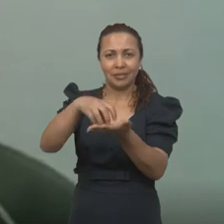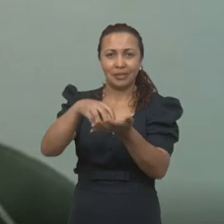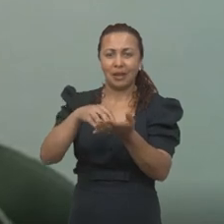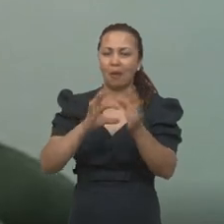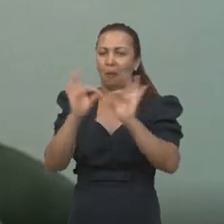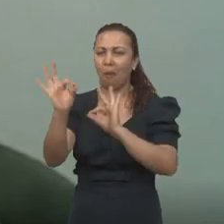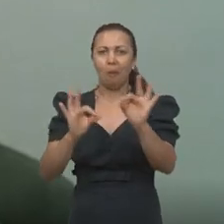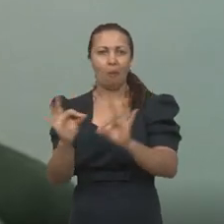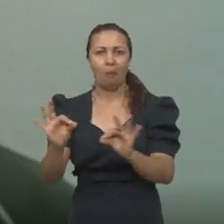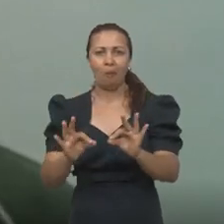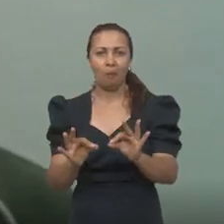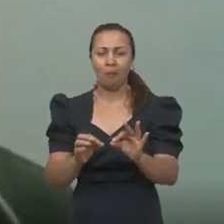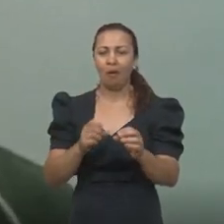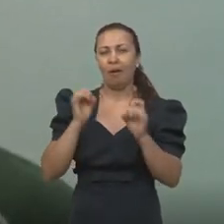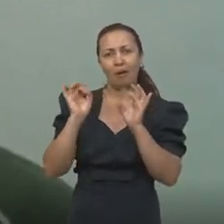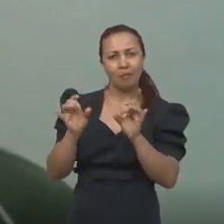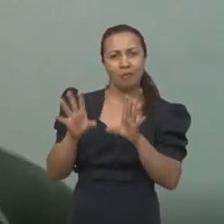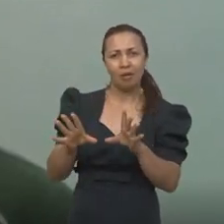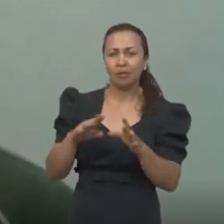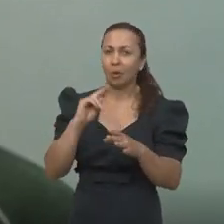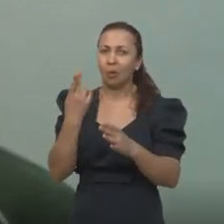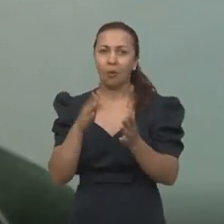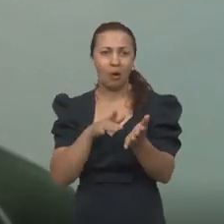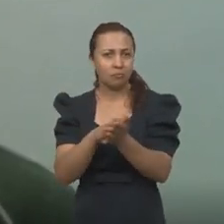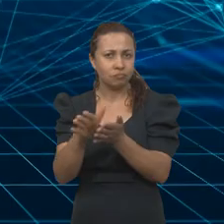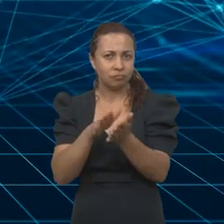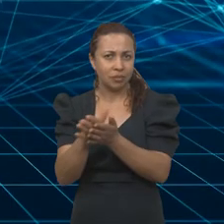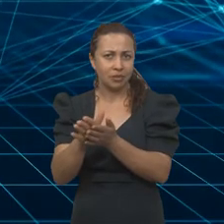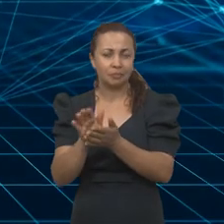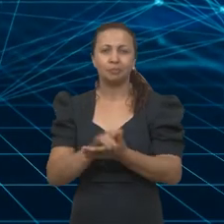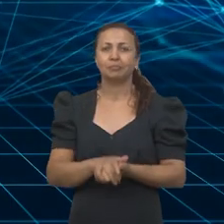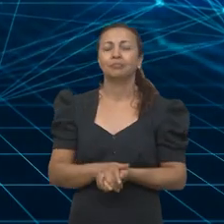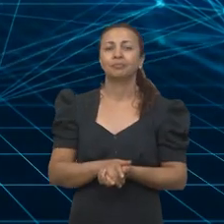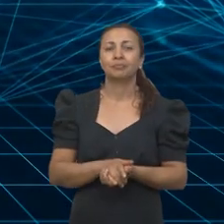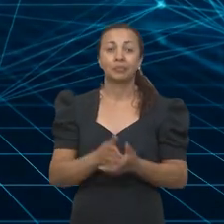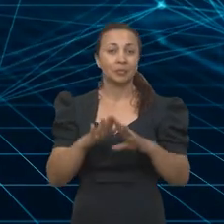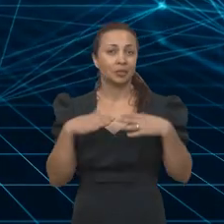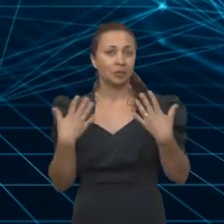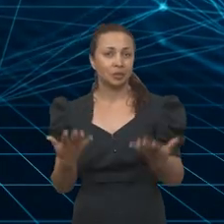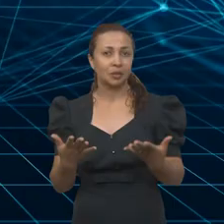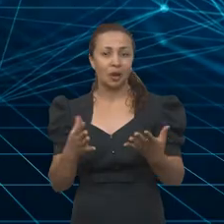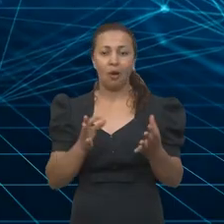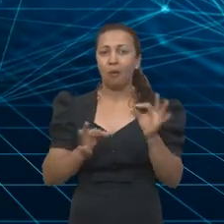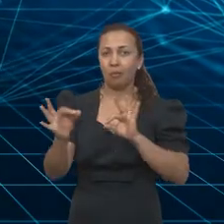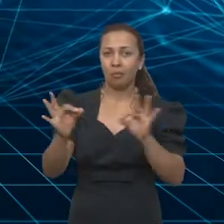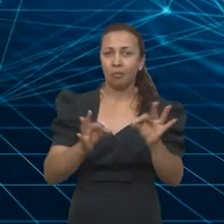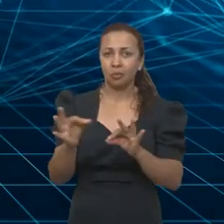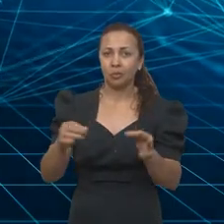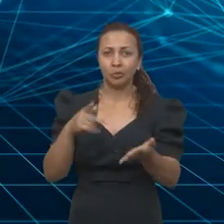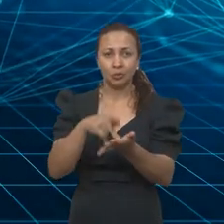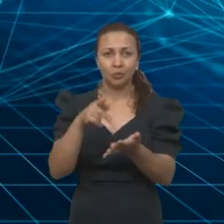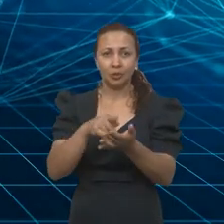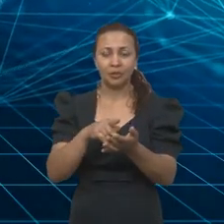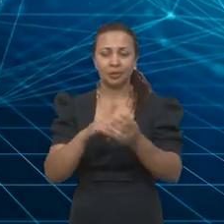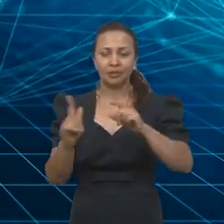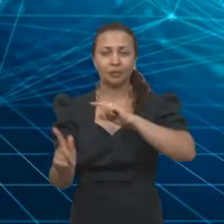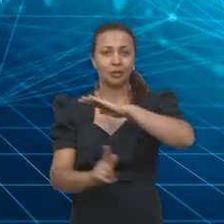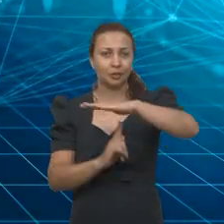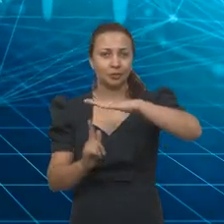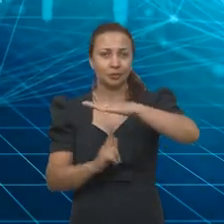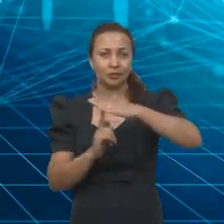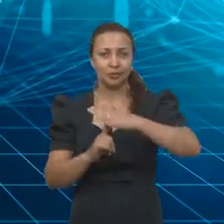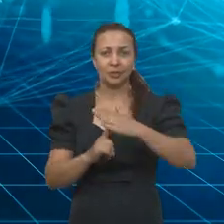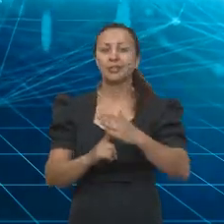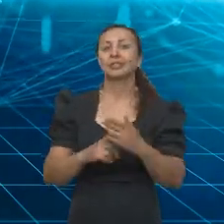controla, né? Tanto seus fluxos como sua emissão. Então, o controle, na verdade, assim, a